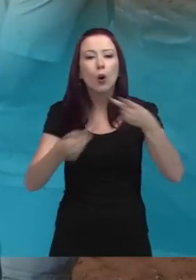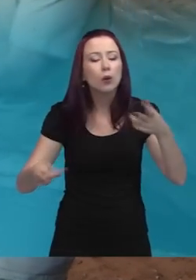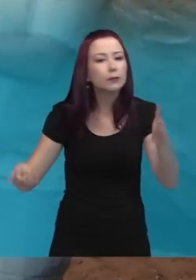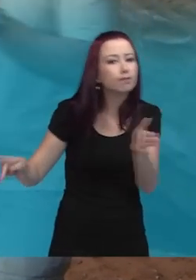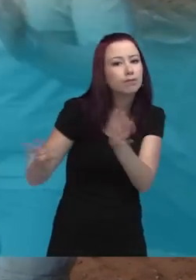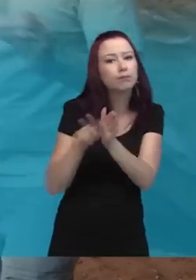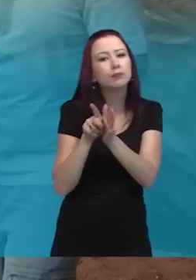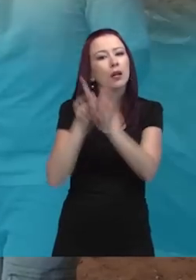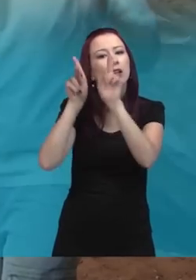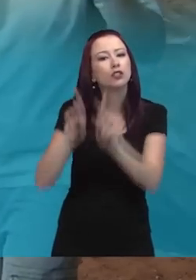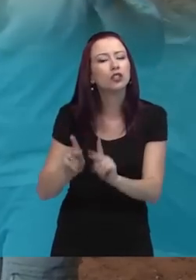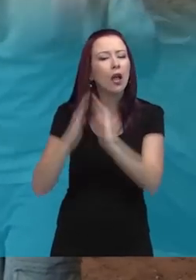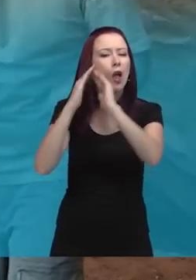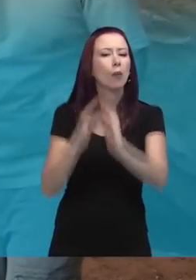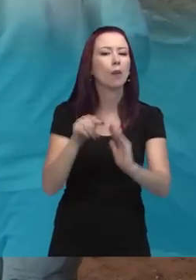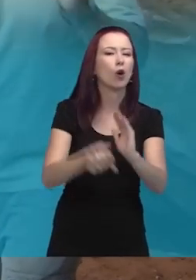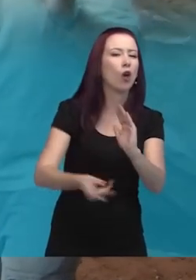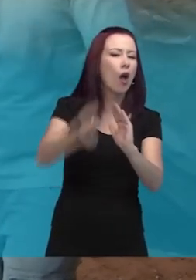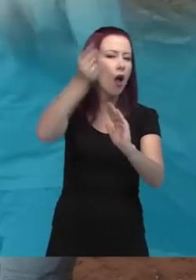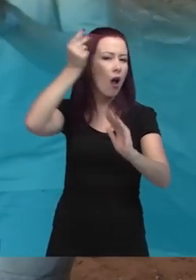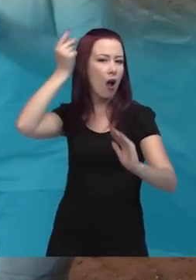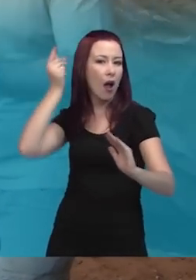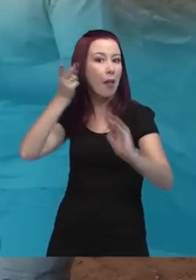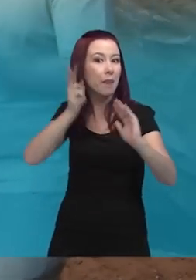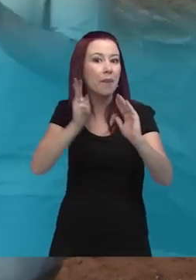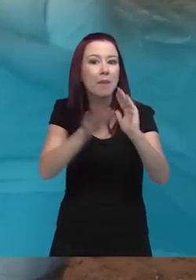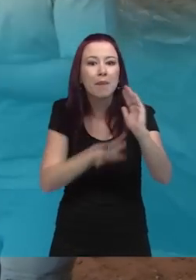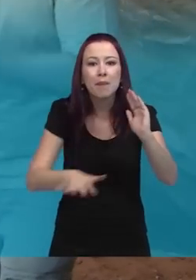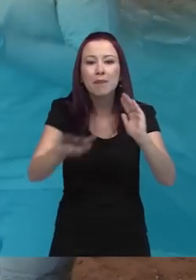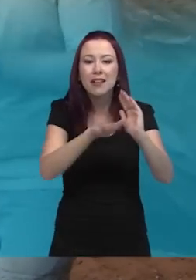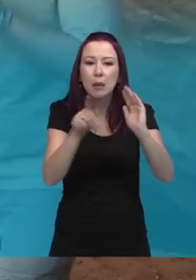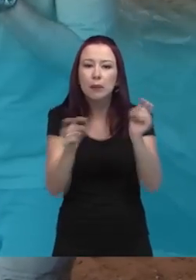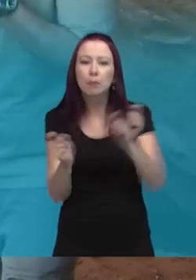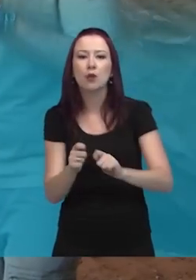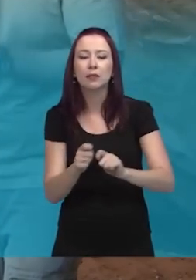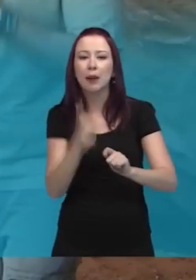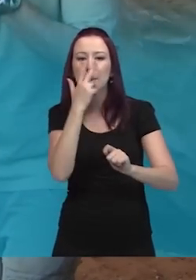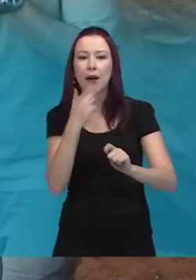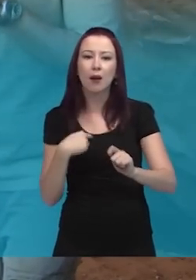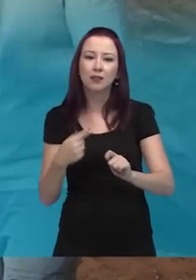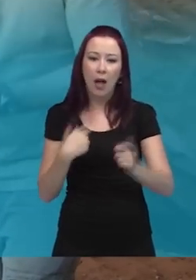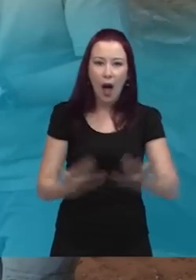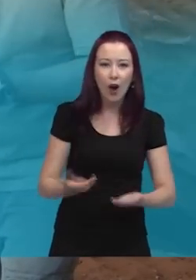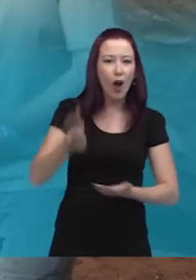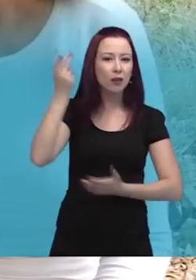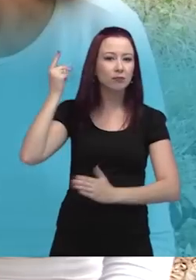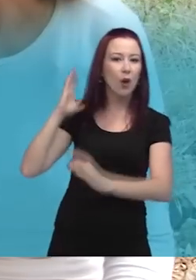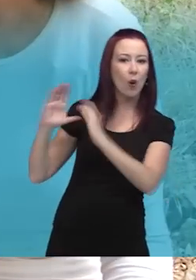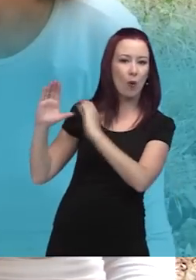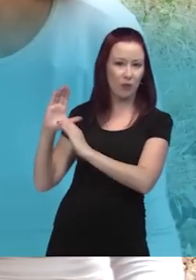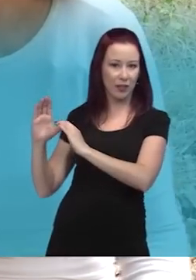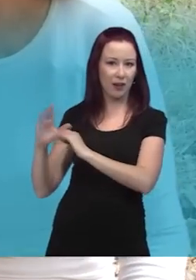assinatura que essas pessoas deixaram na paisagem do tempo. É a possibilidade que nós temos de nos comunicar com elas.